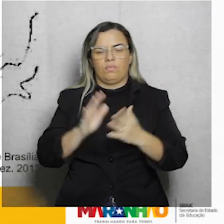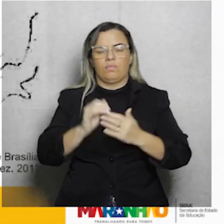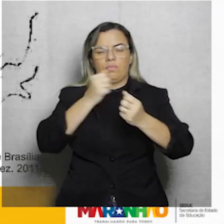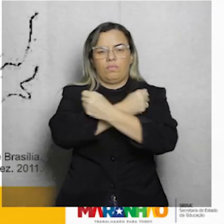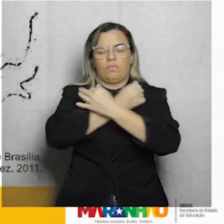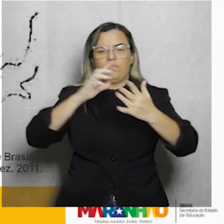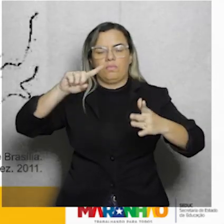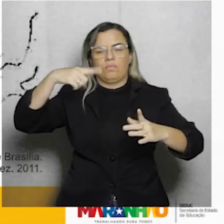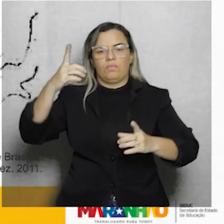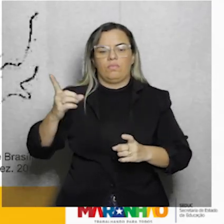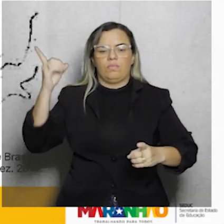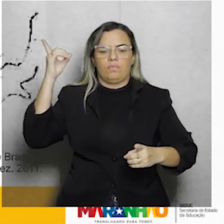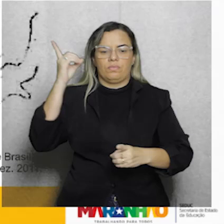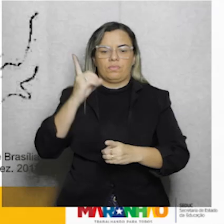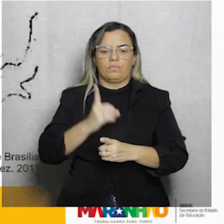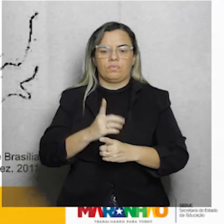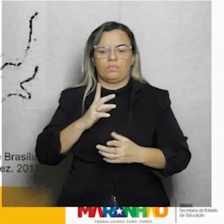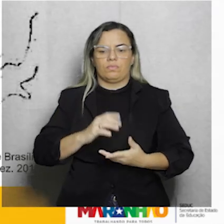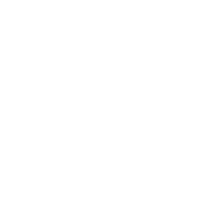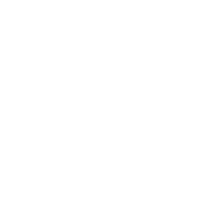abraço e até o nosso próximo encontro.